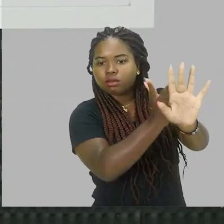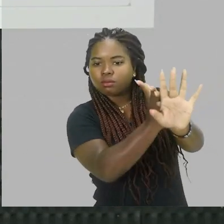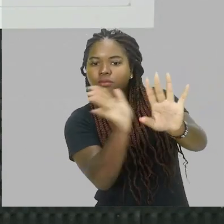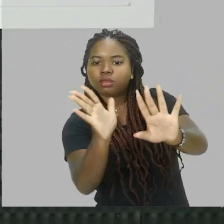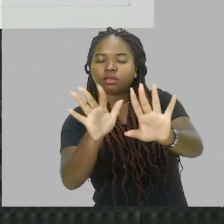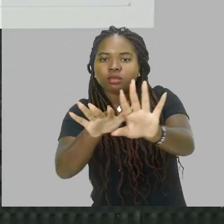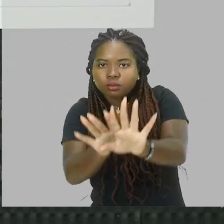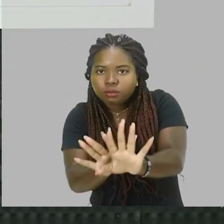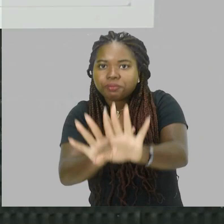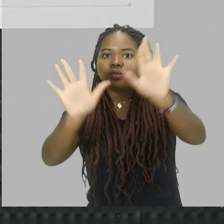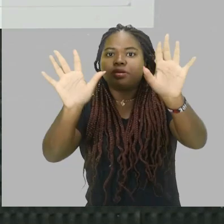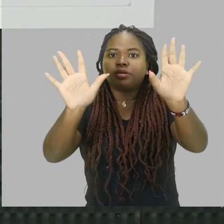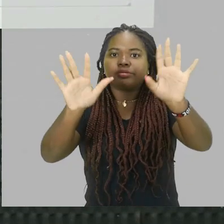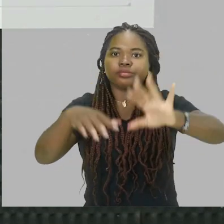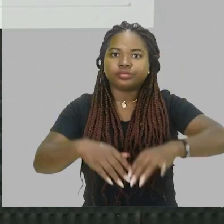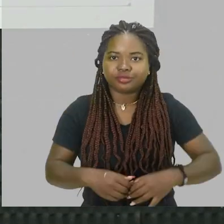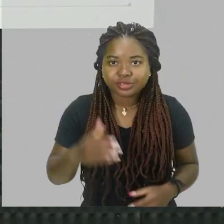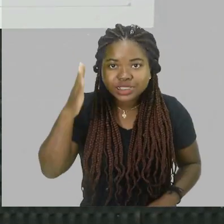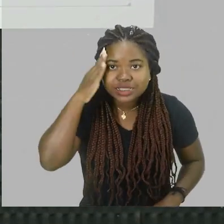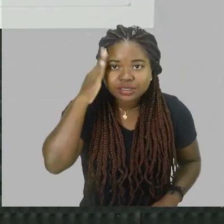Então nós não teríamos aí